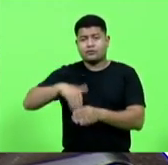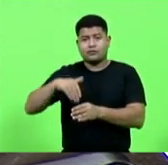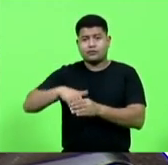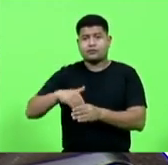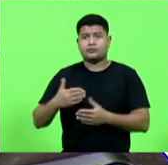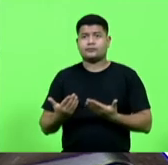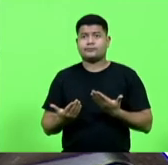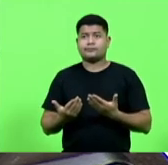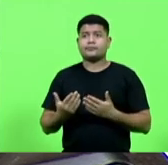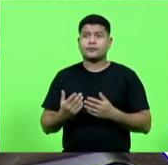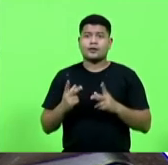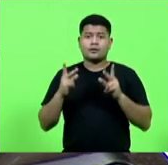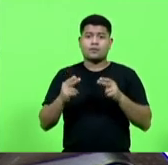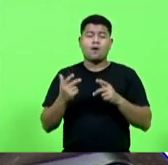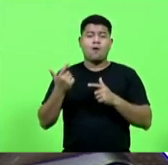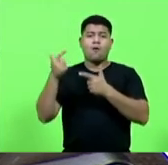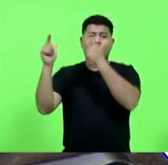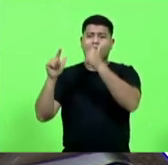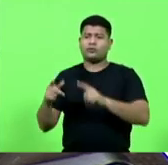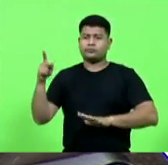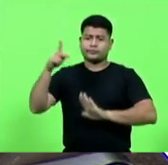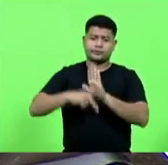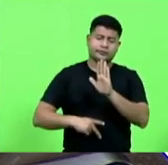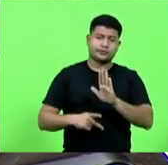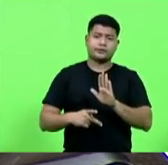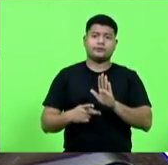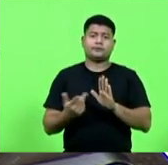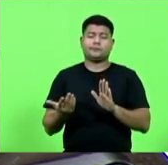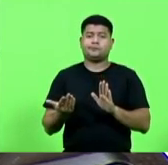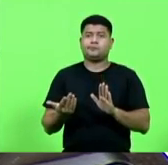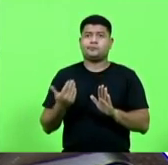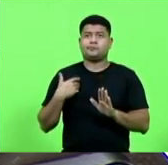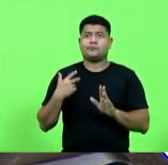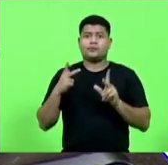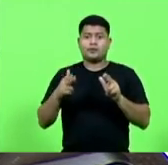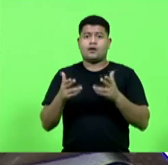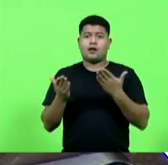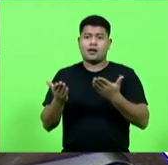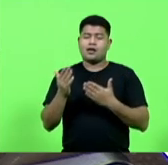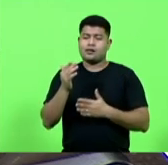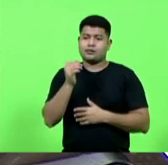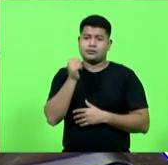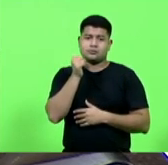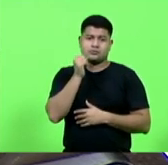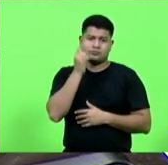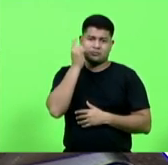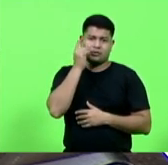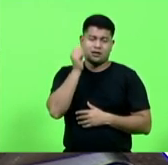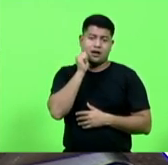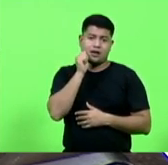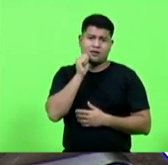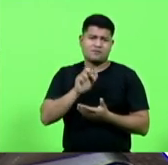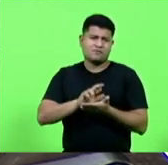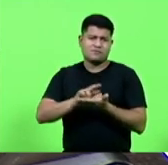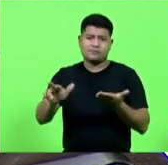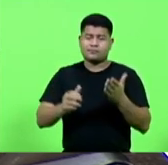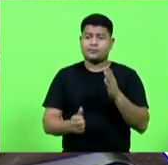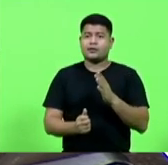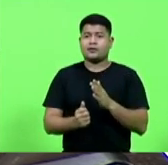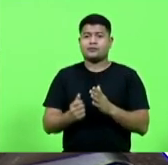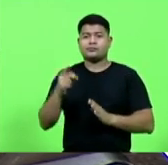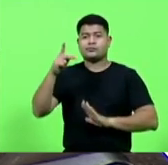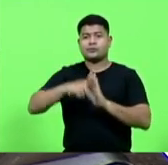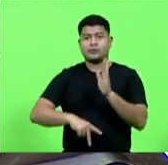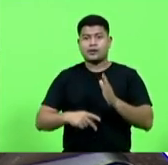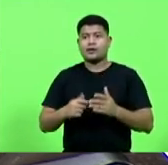Como todos os outros projetos aqui, como um dia a deputada Ana falou aqui, vários projetos já nesse sentido de